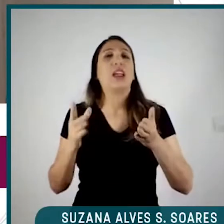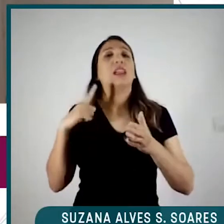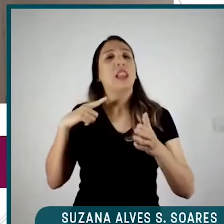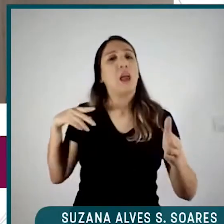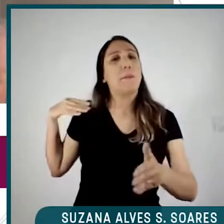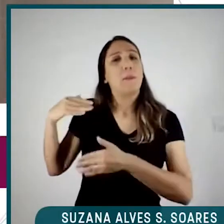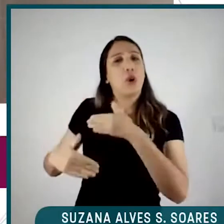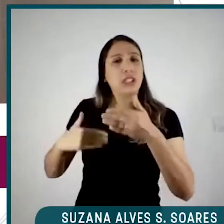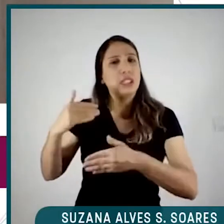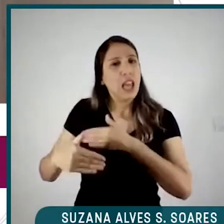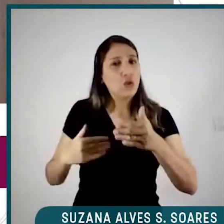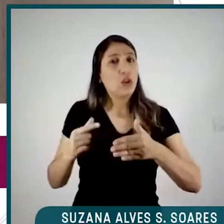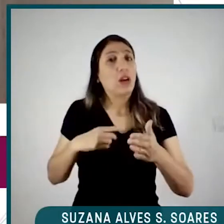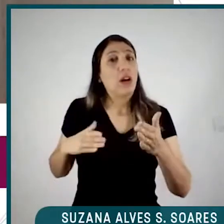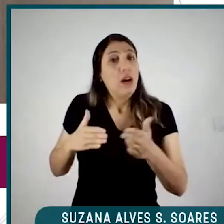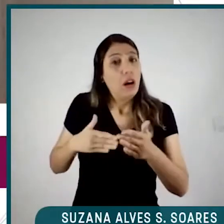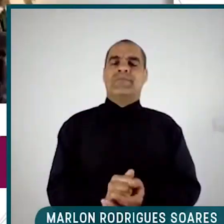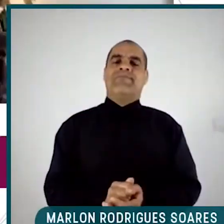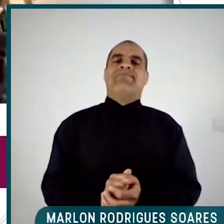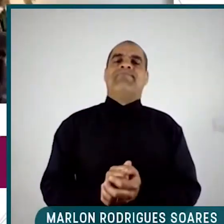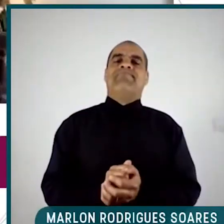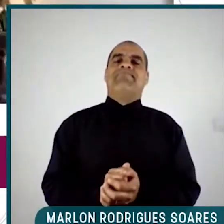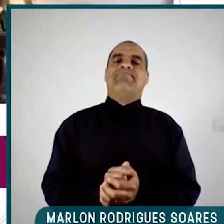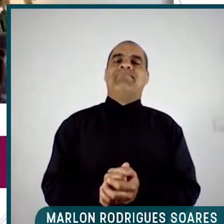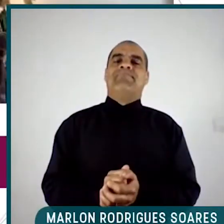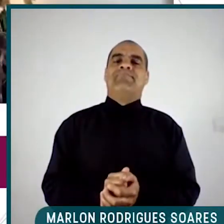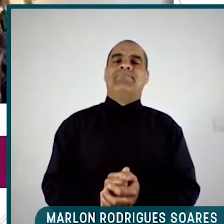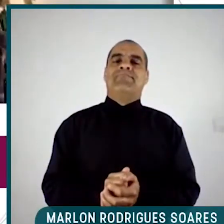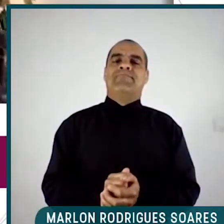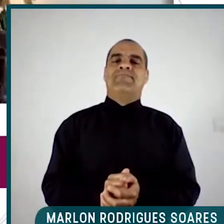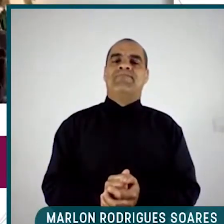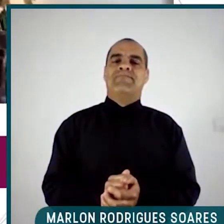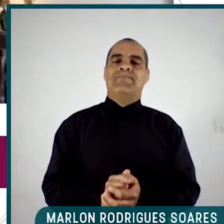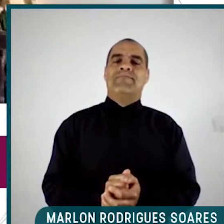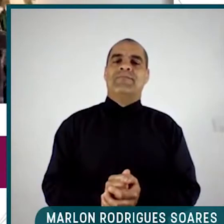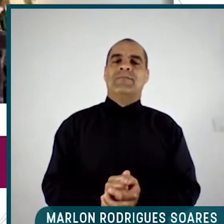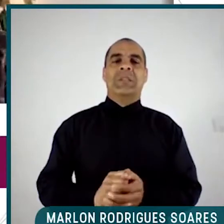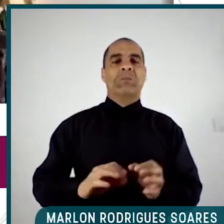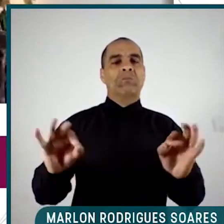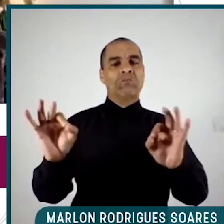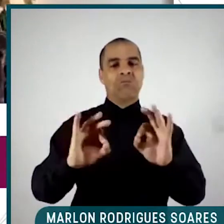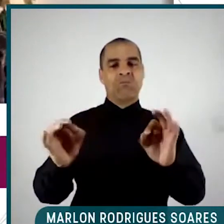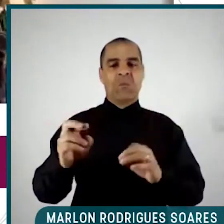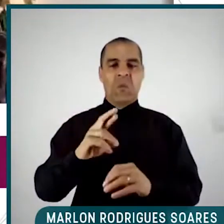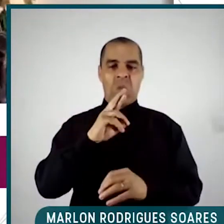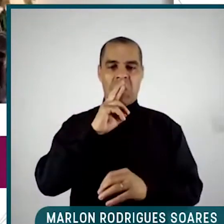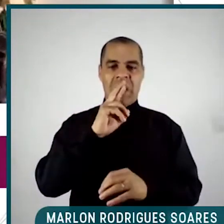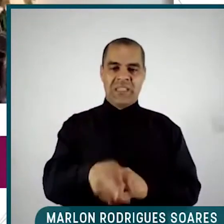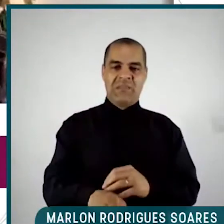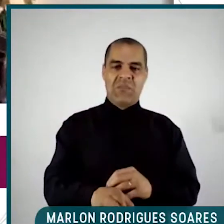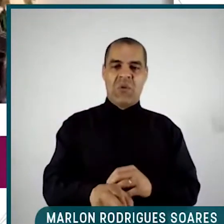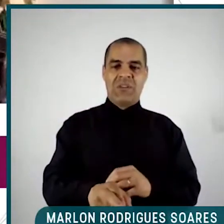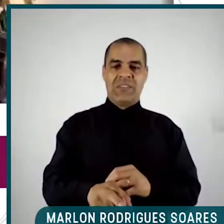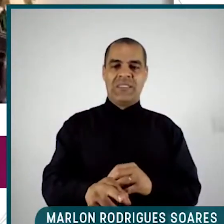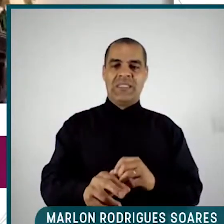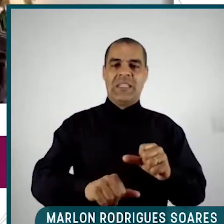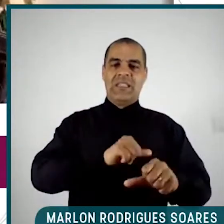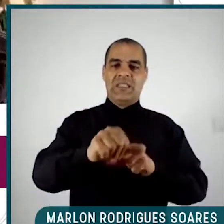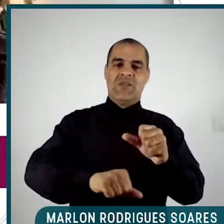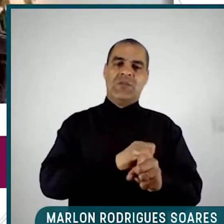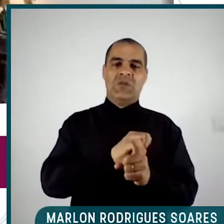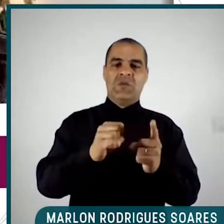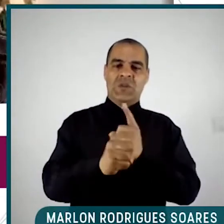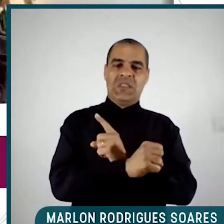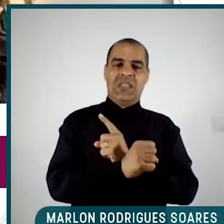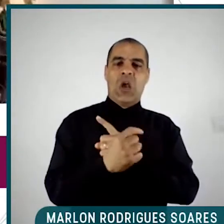que está barrando outras pessoas de entrar. Nenhuma resposta à transformação social é solitária, Marina. Nós